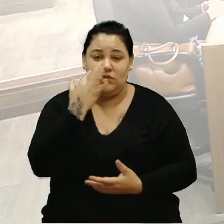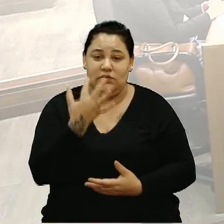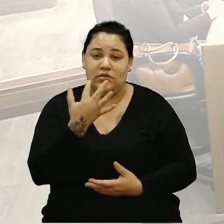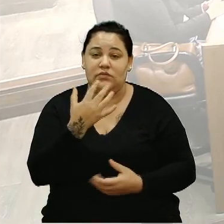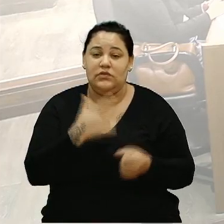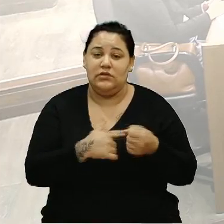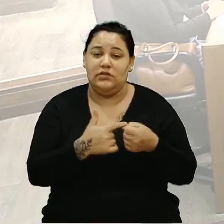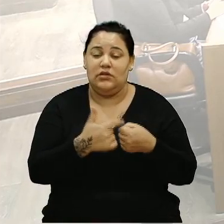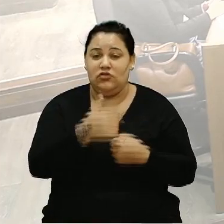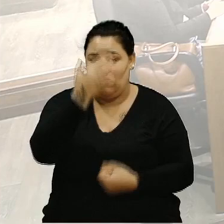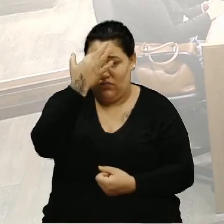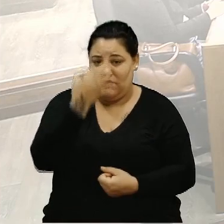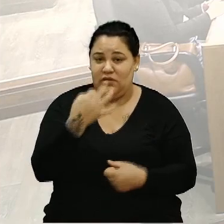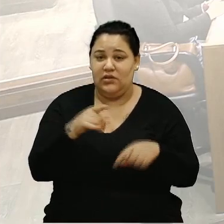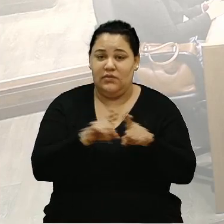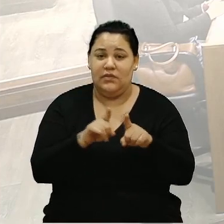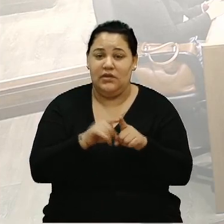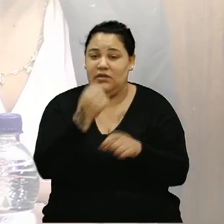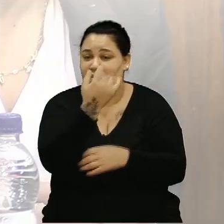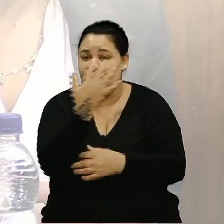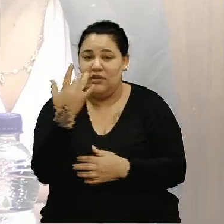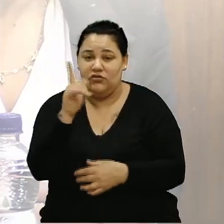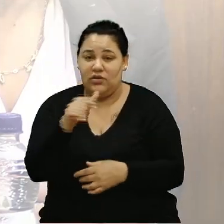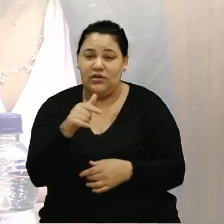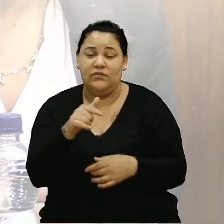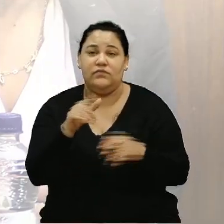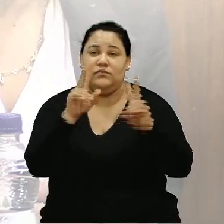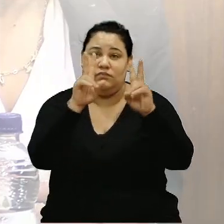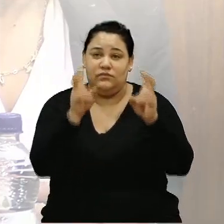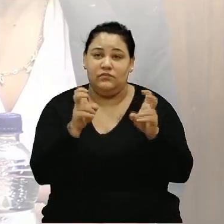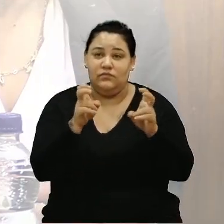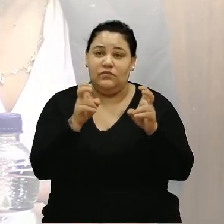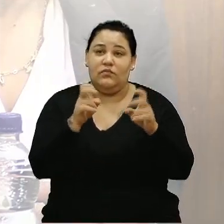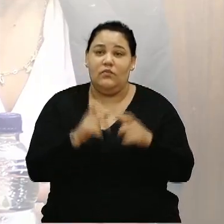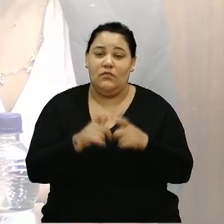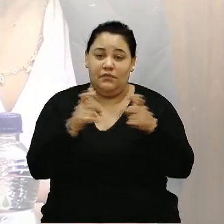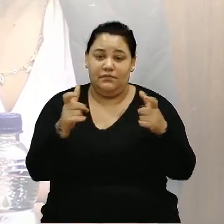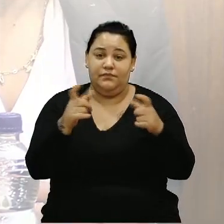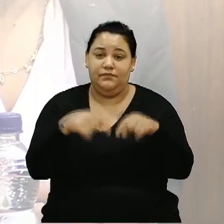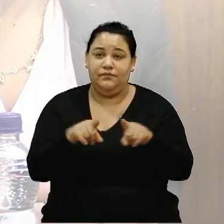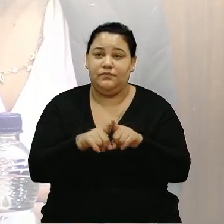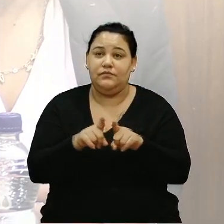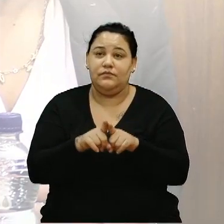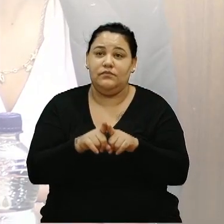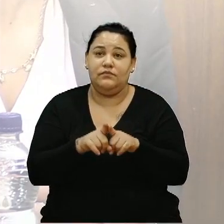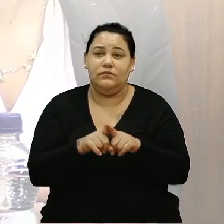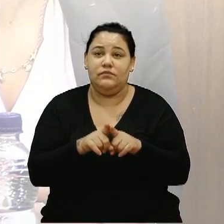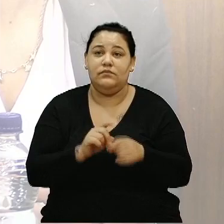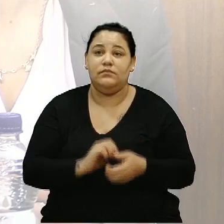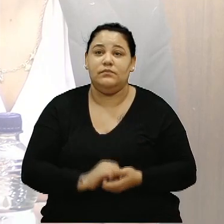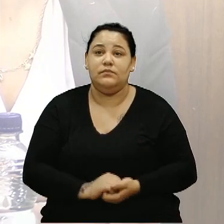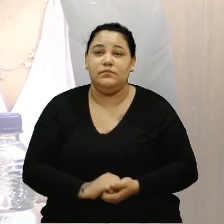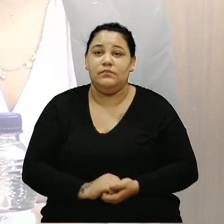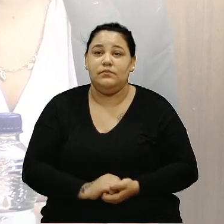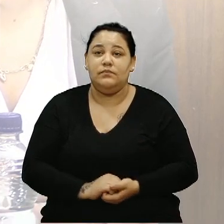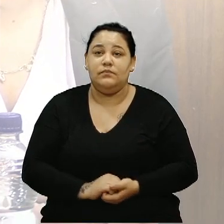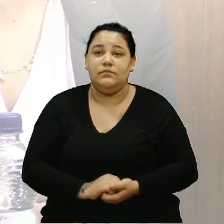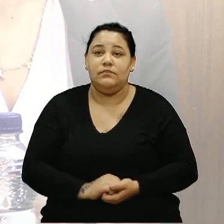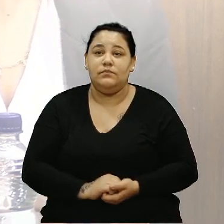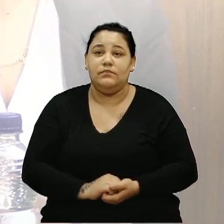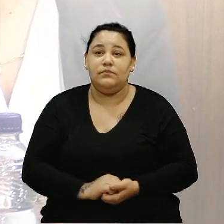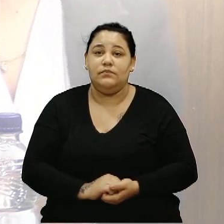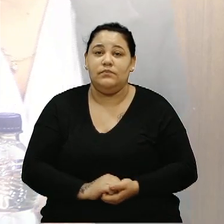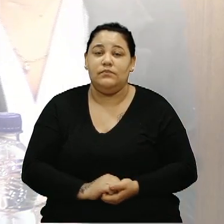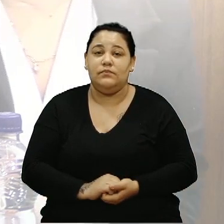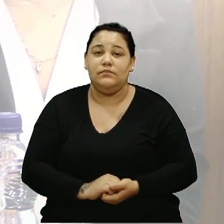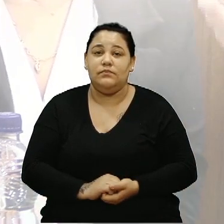Entendendo que meio ambiente é um tema amplo, intersetorial. Quando a gente pensa... pesquisadores trabalham em... Quando a gente